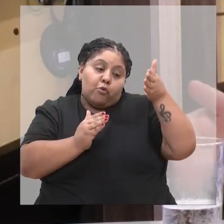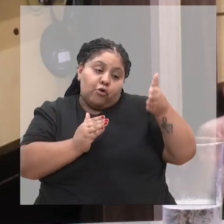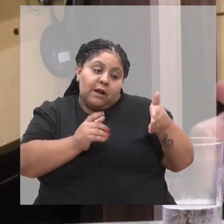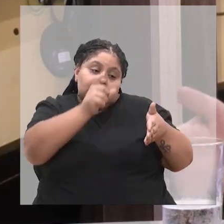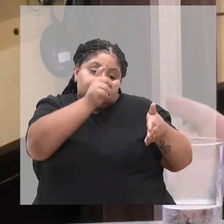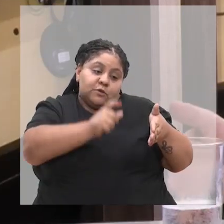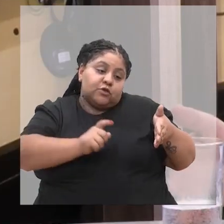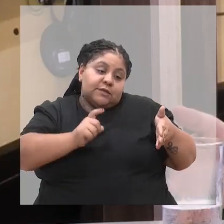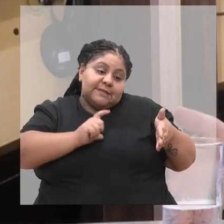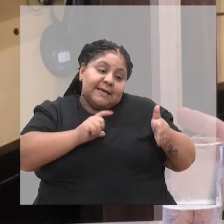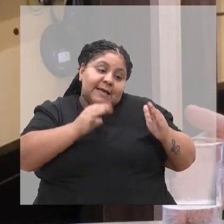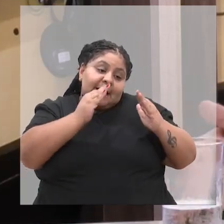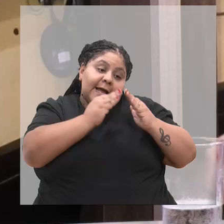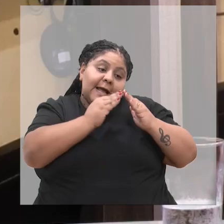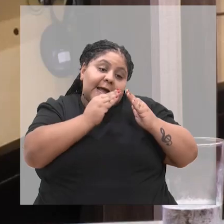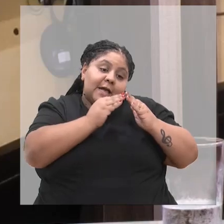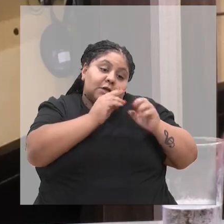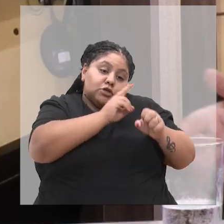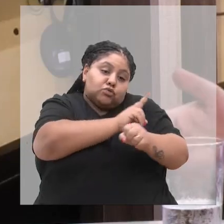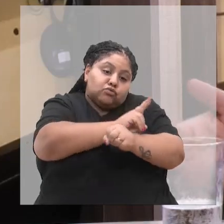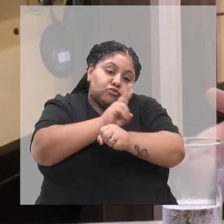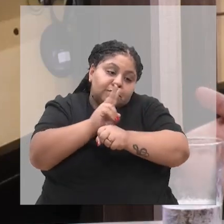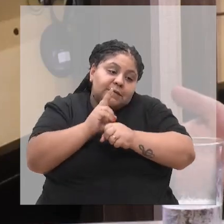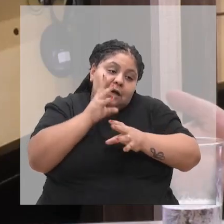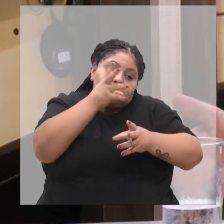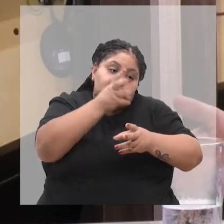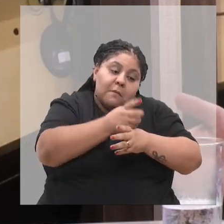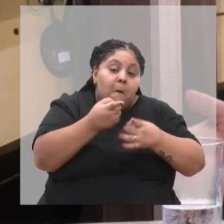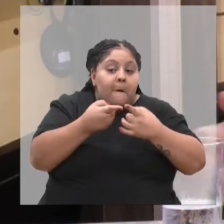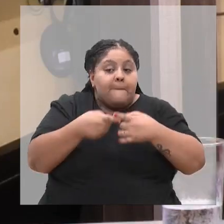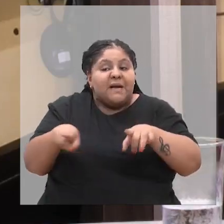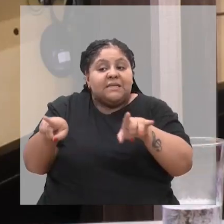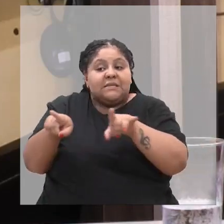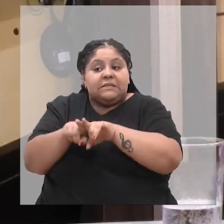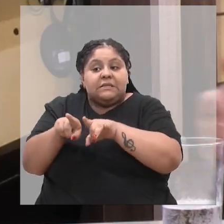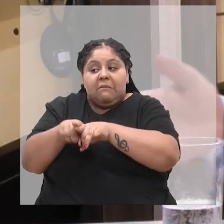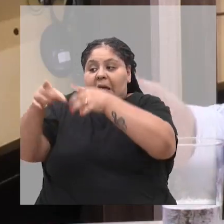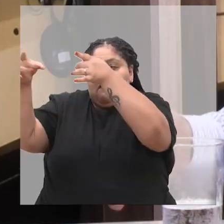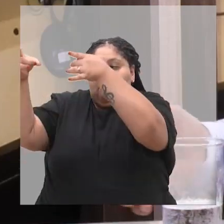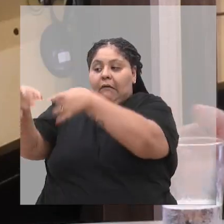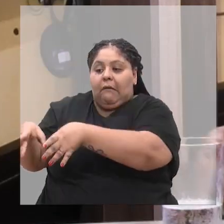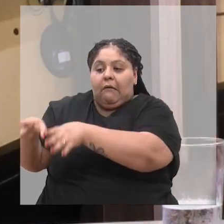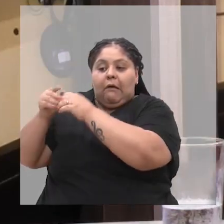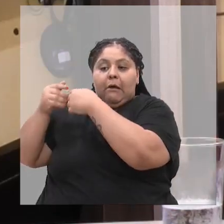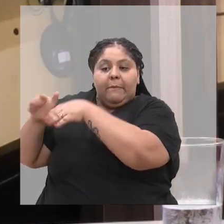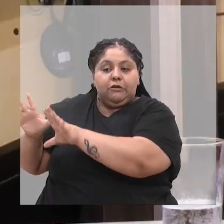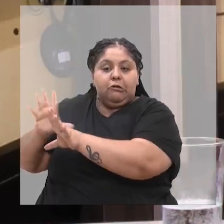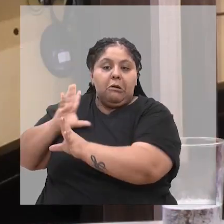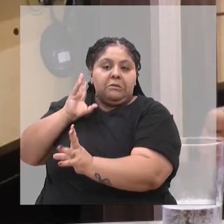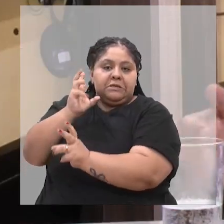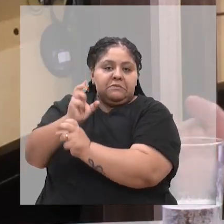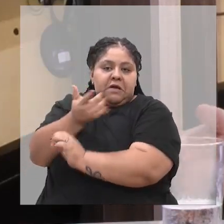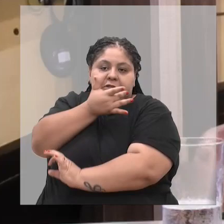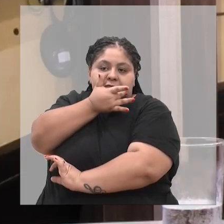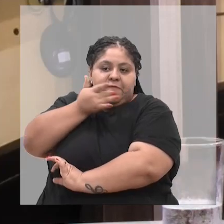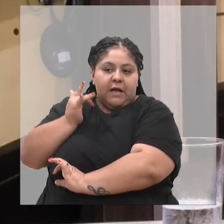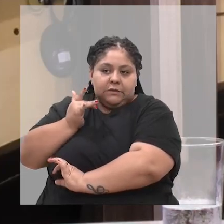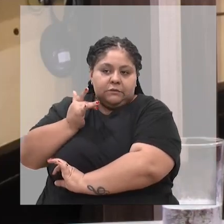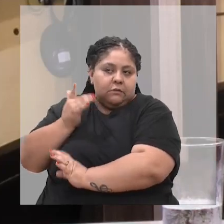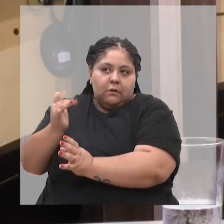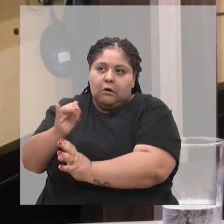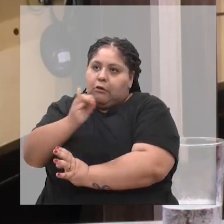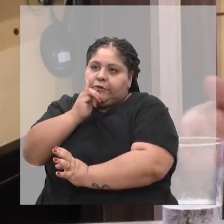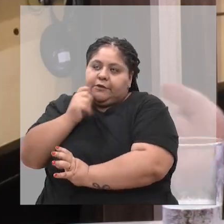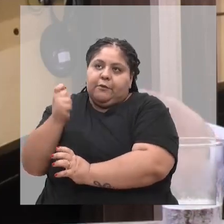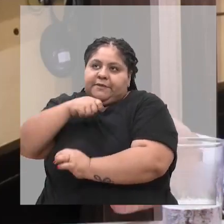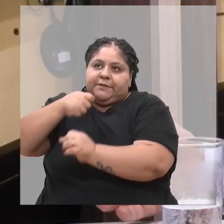pessoas terem nas suas casas animais, mas também o descarte muito fácil. Ah, eu me mudo de uma casa por um apartamento, ou eu tenho que viajar